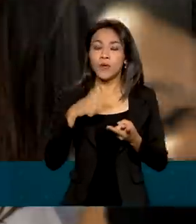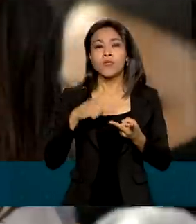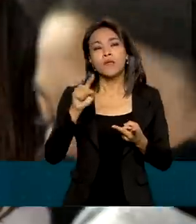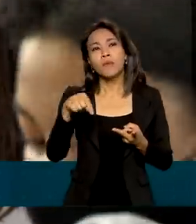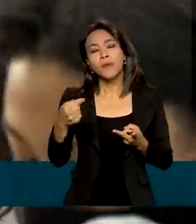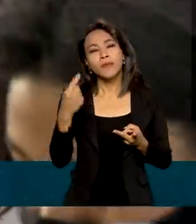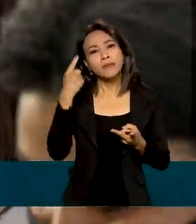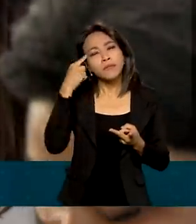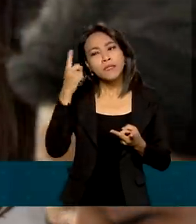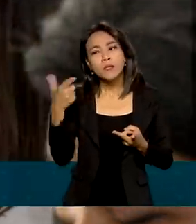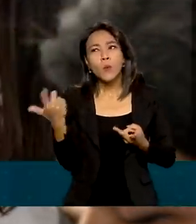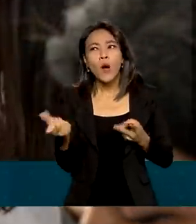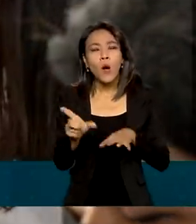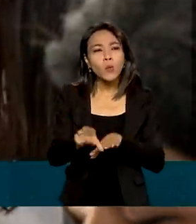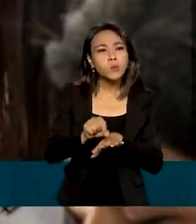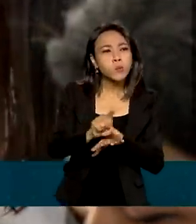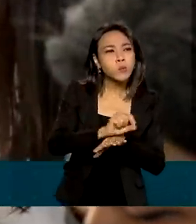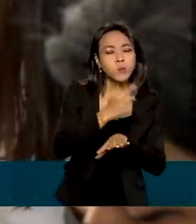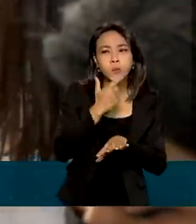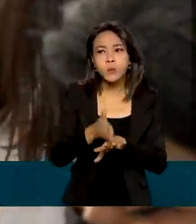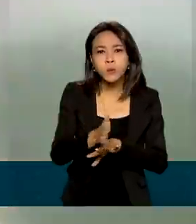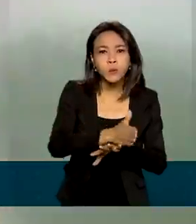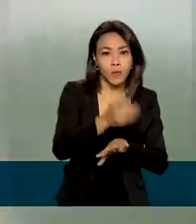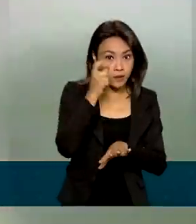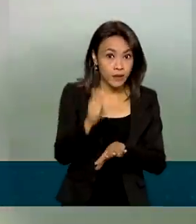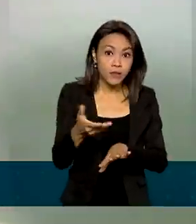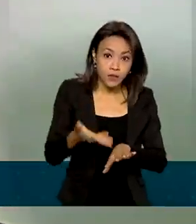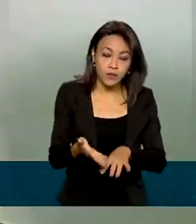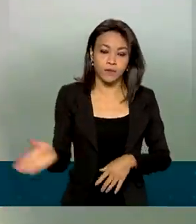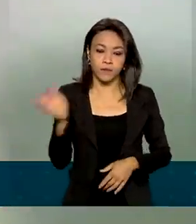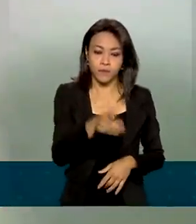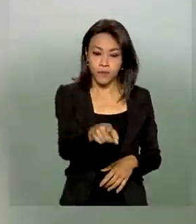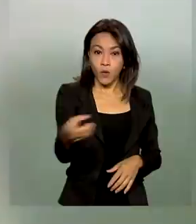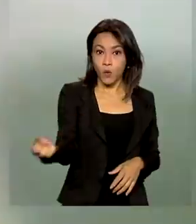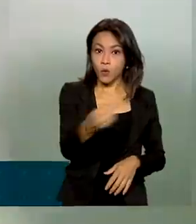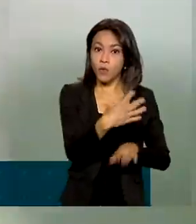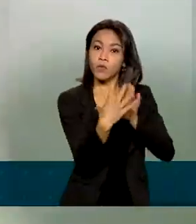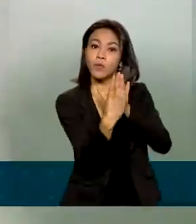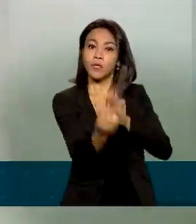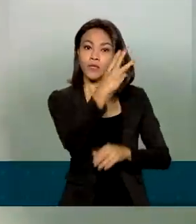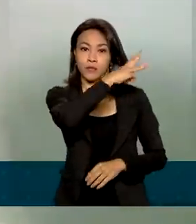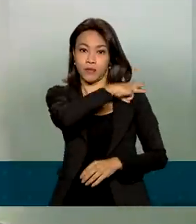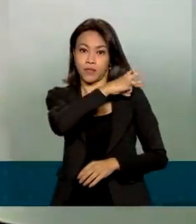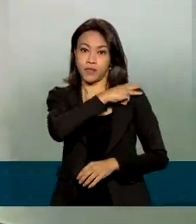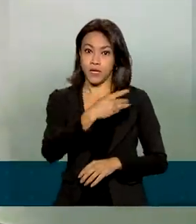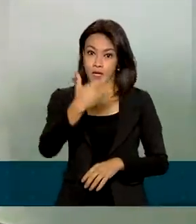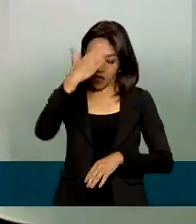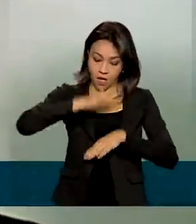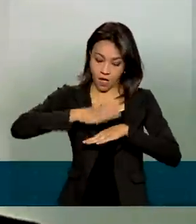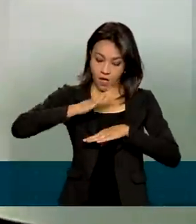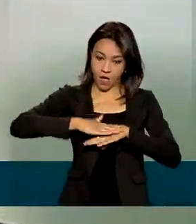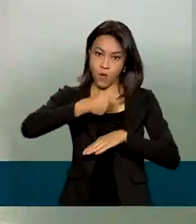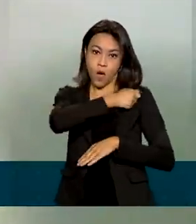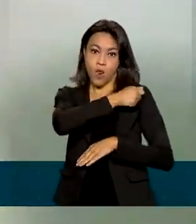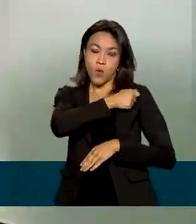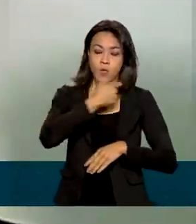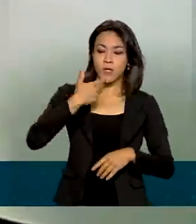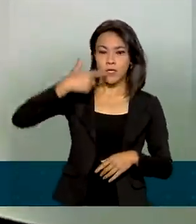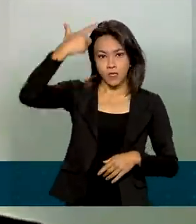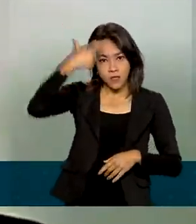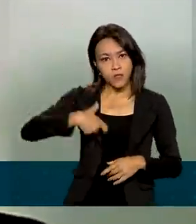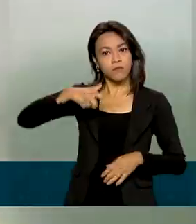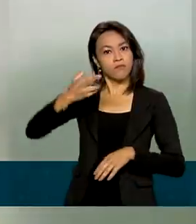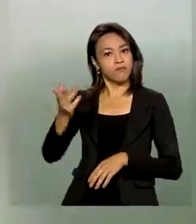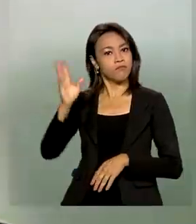quer trilhar. Então, isso é uma coisa muito interessante. No novo ensino médio, ele coloca o estudante como esse protagonista, como essa figura